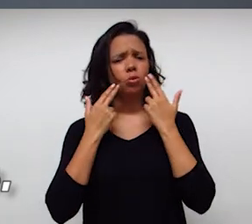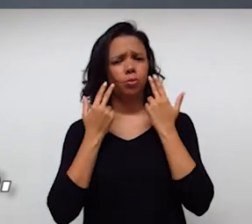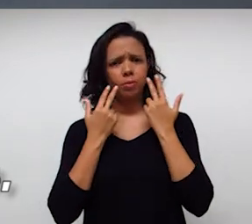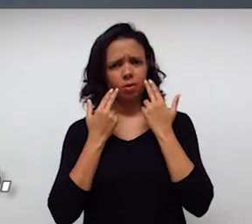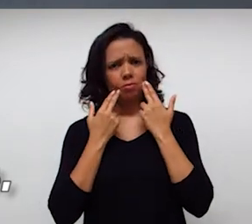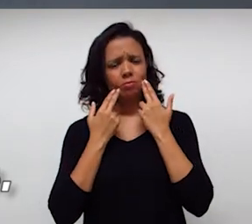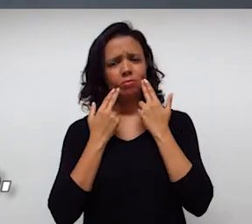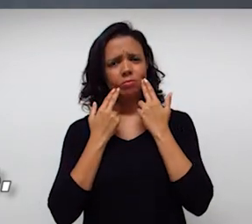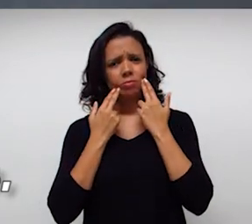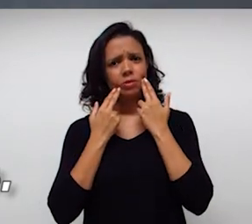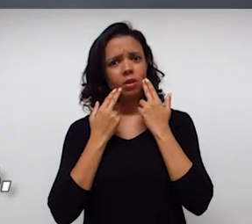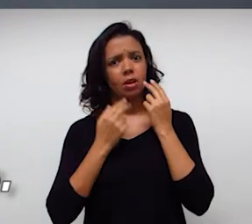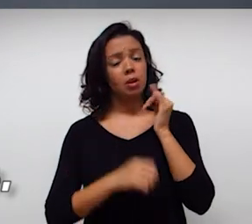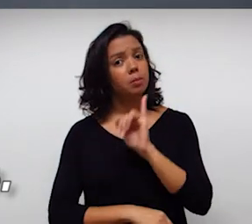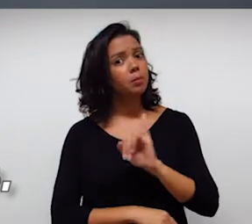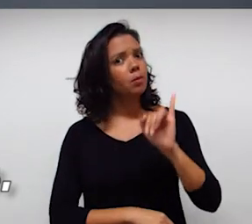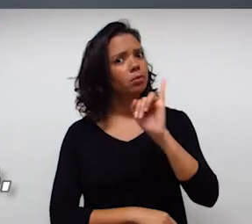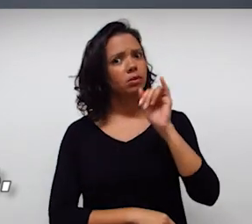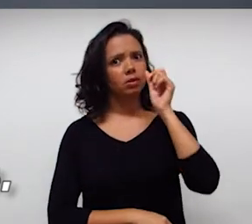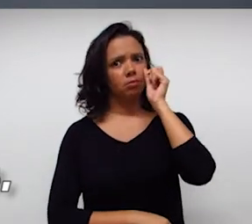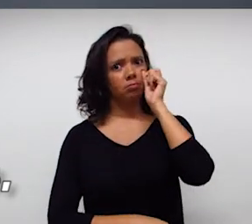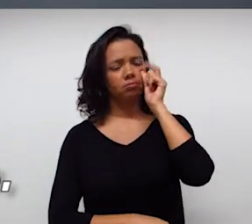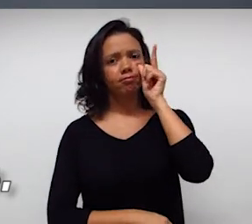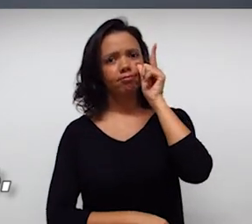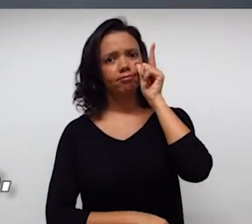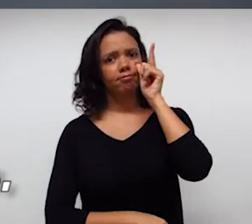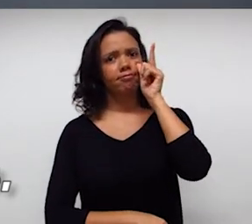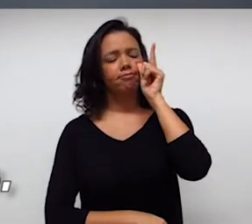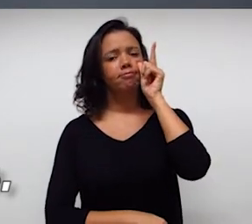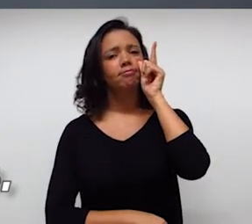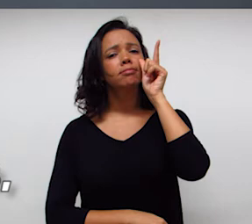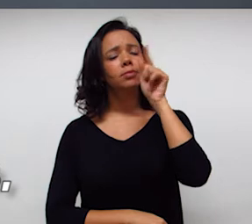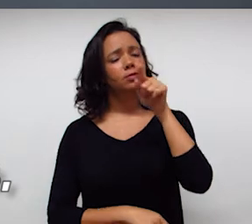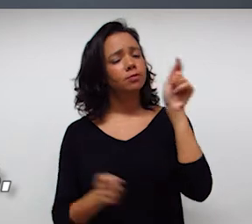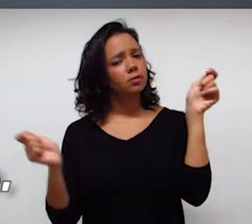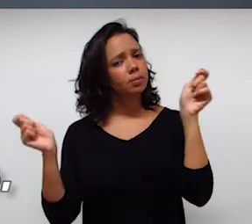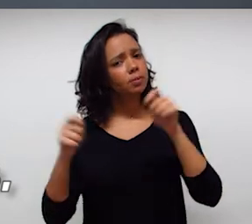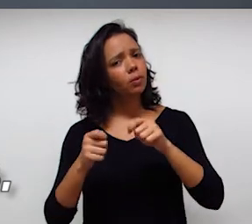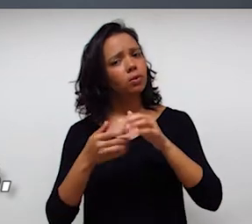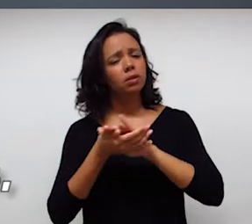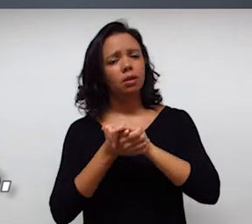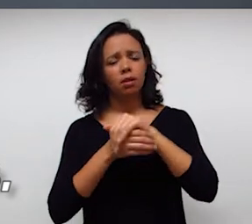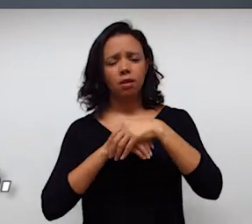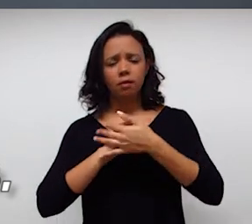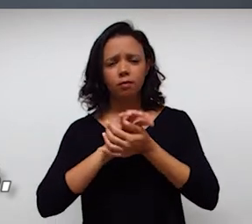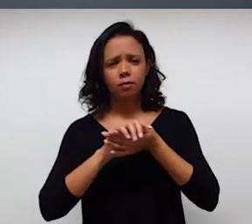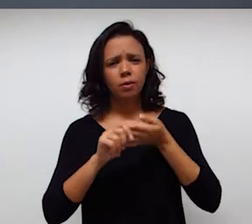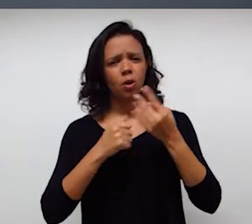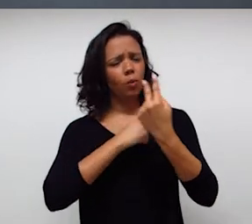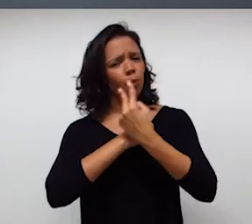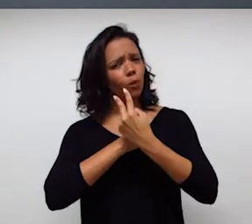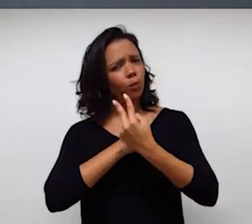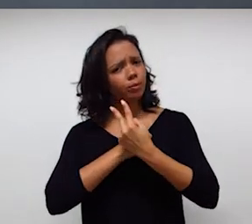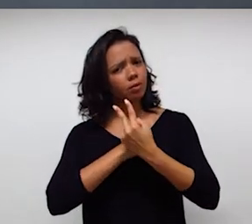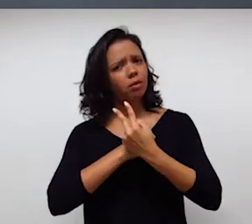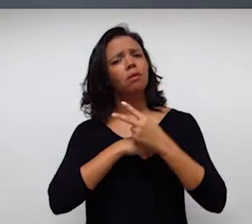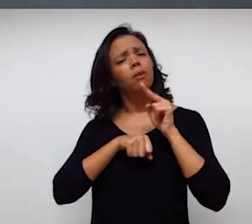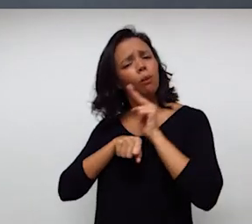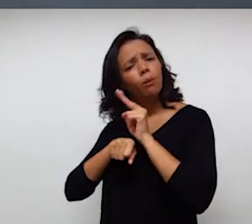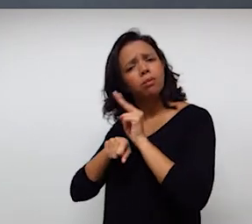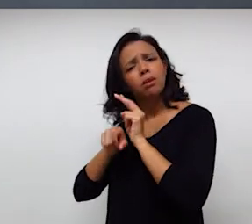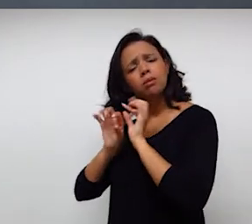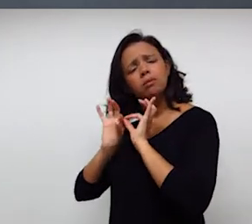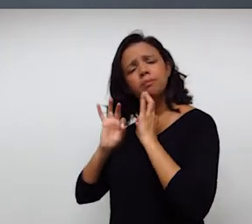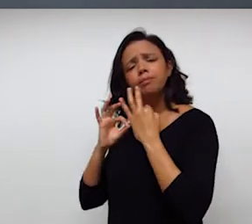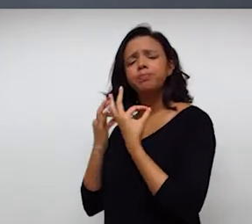para fazer o alerta para que você possa lavar as mãos, se cuidar e